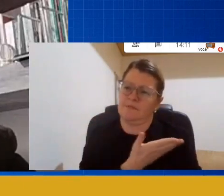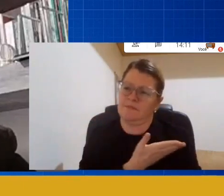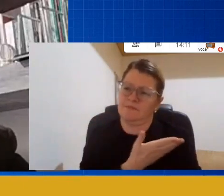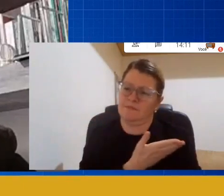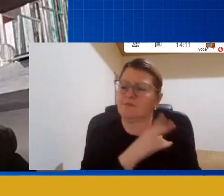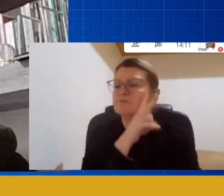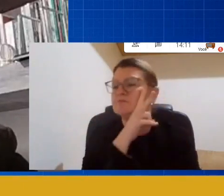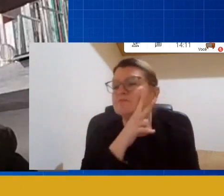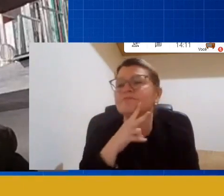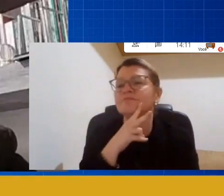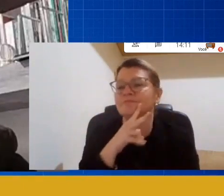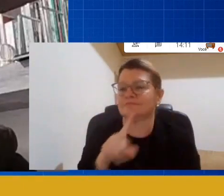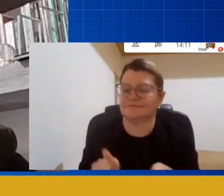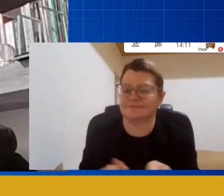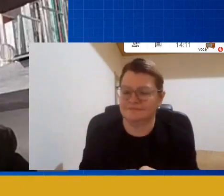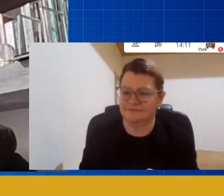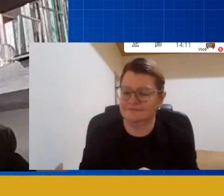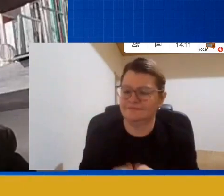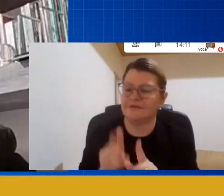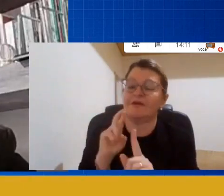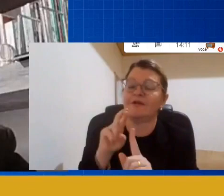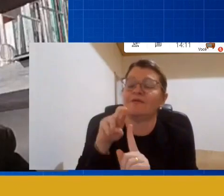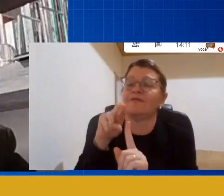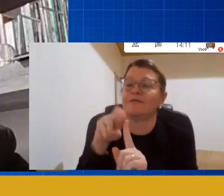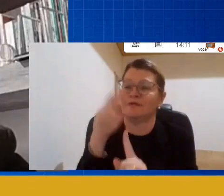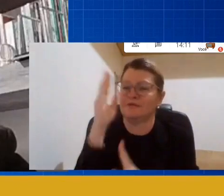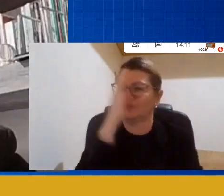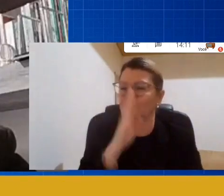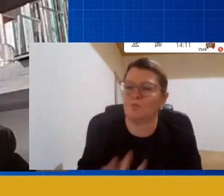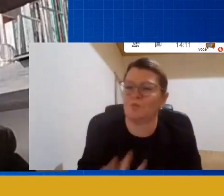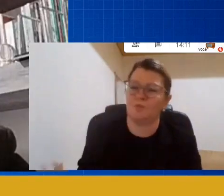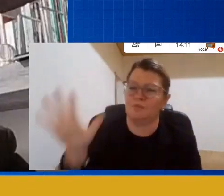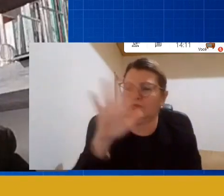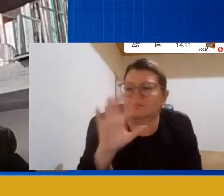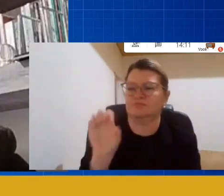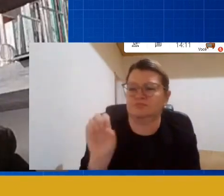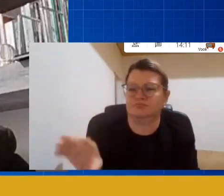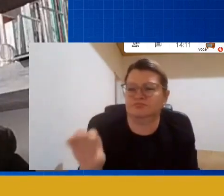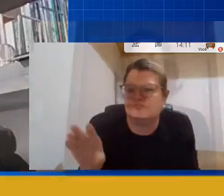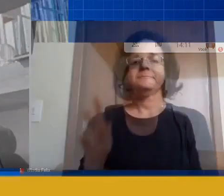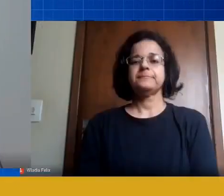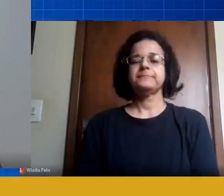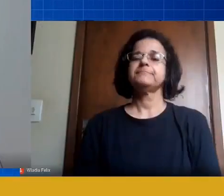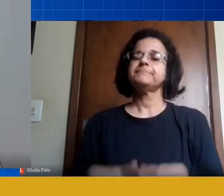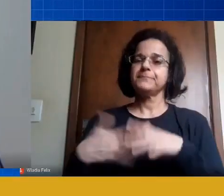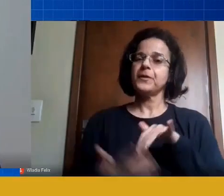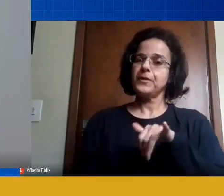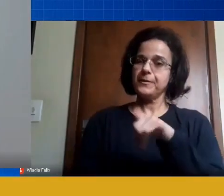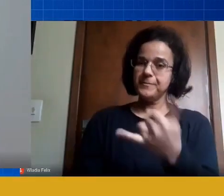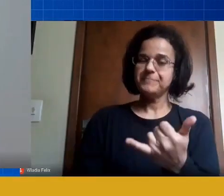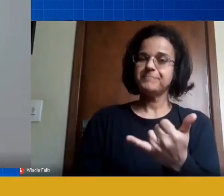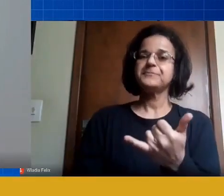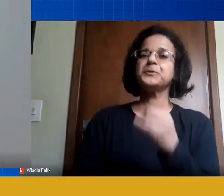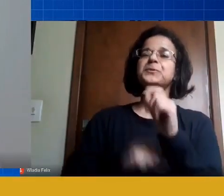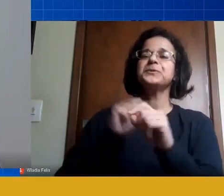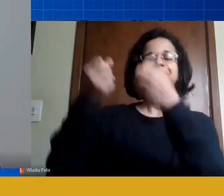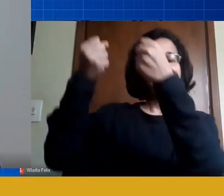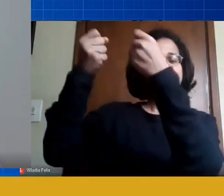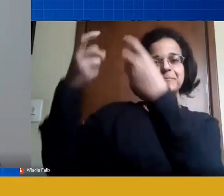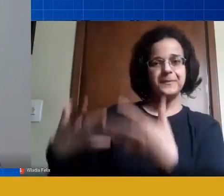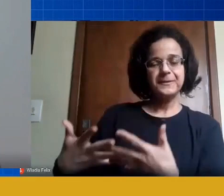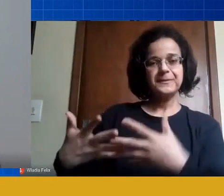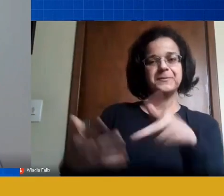referência aí nacional em formação de professores, né? Aproveitando essa sua deixa, professor Israel,